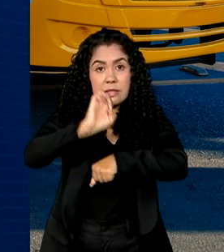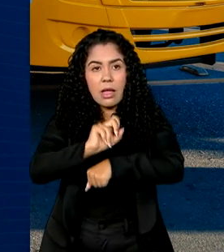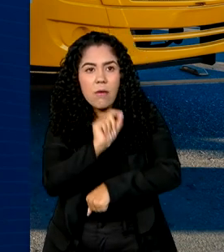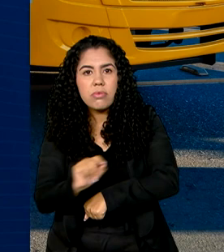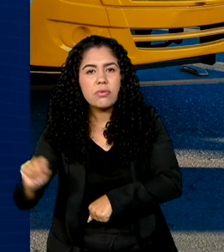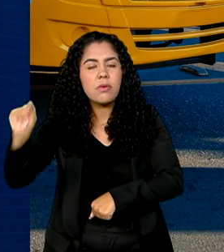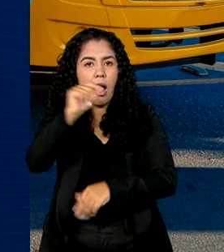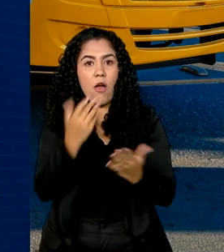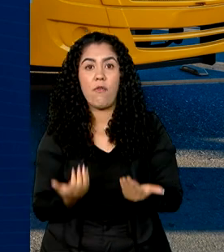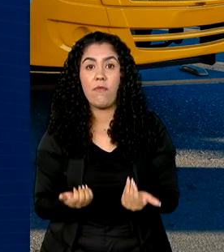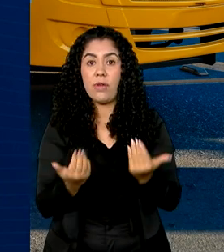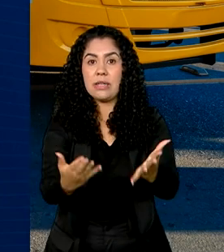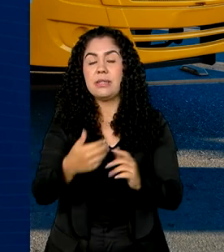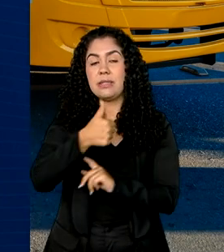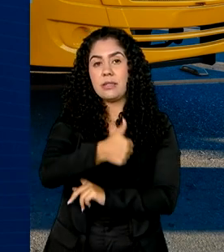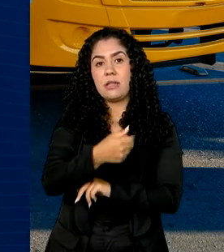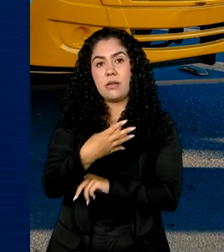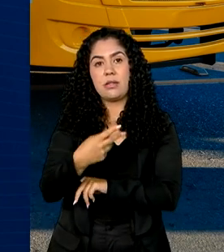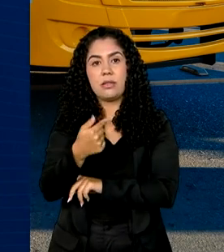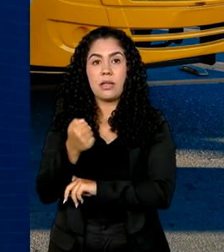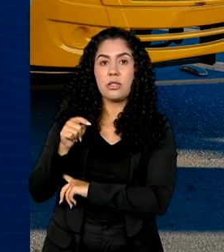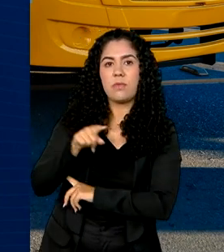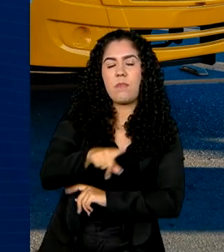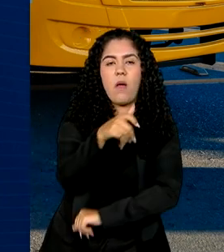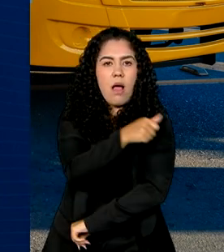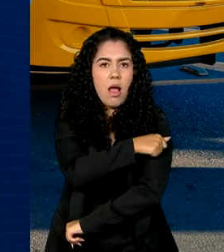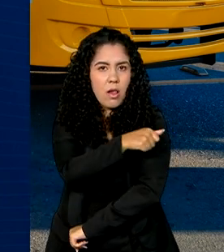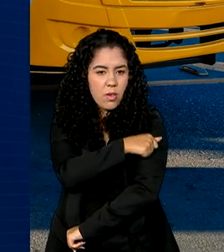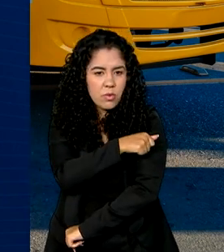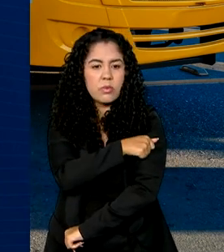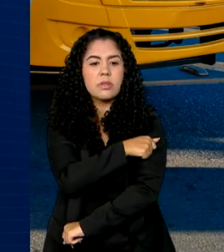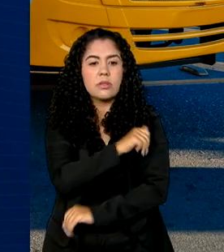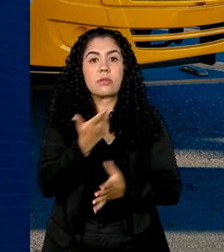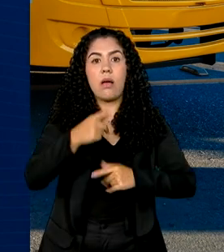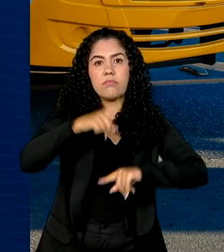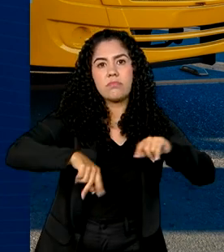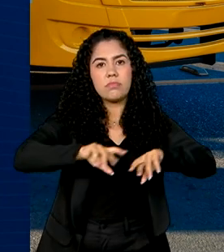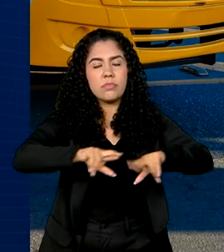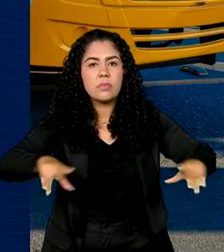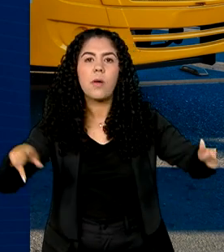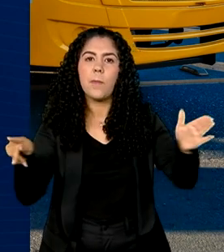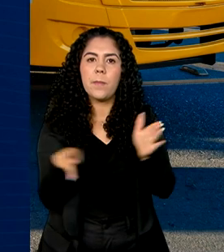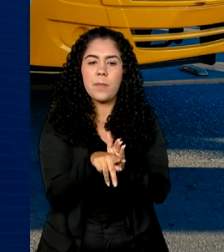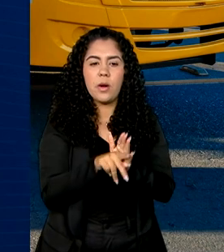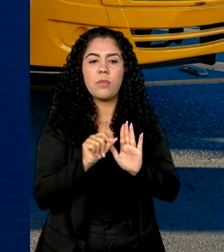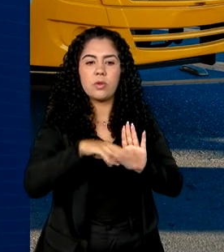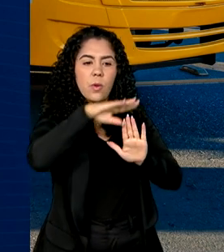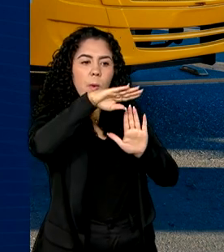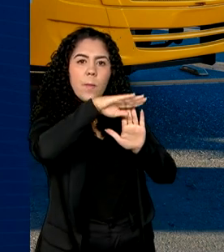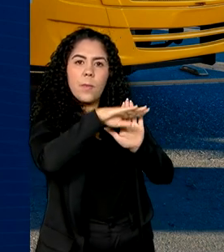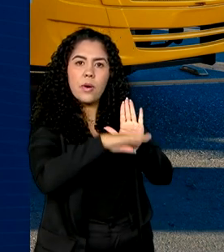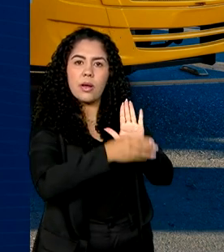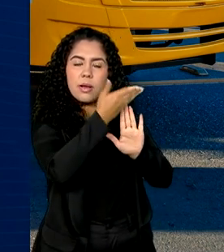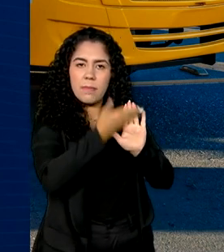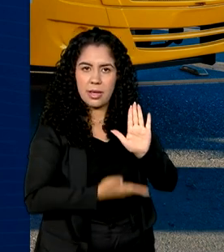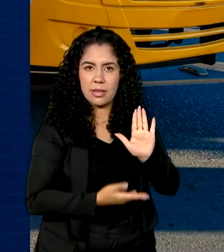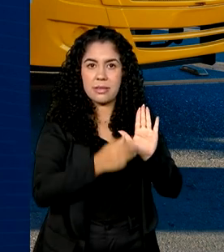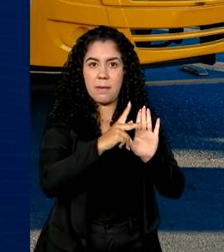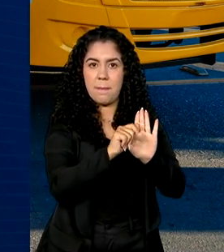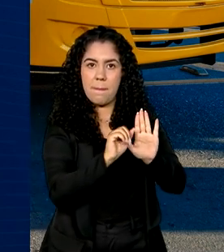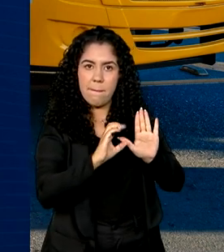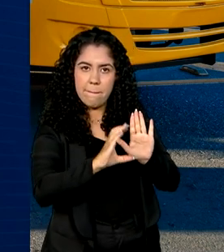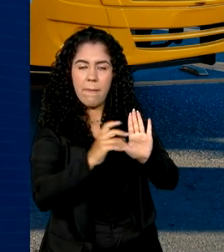cerca de 147 mil estudantes. Os recursos são do Programa de Aceleração do Crescimento, PAC,